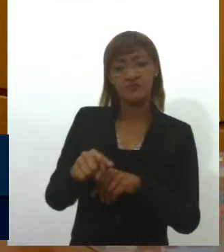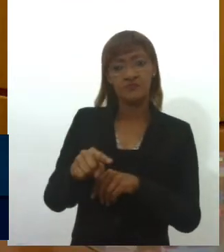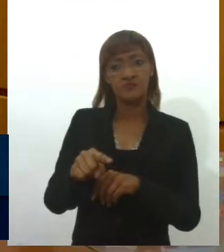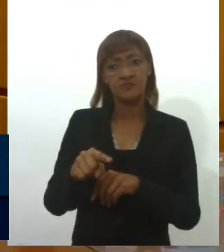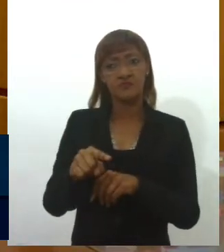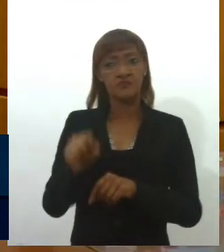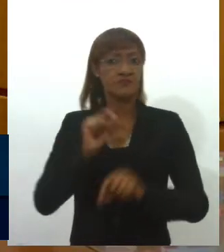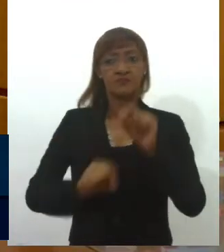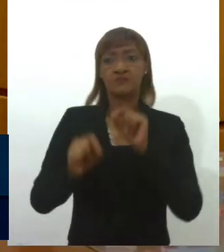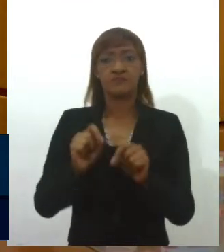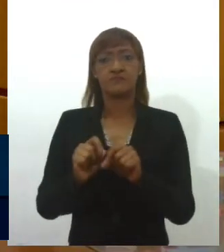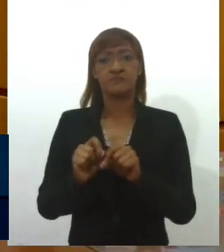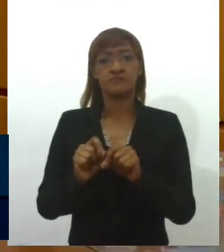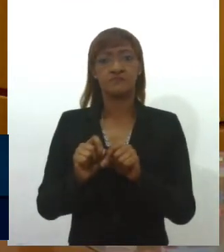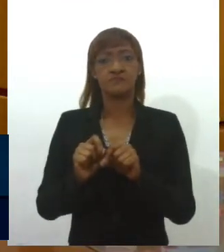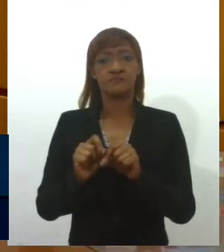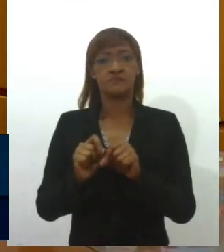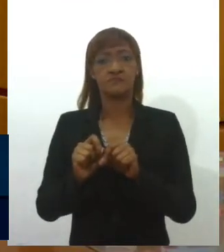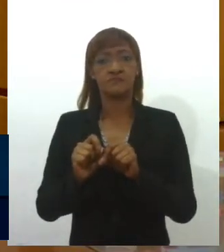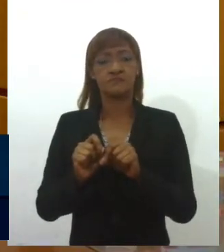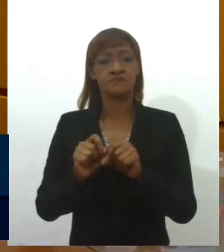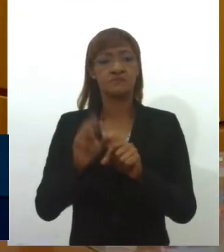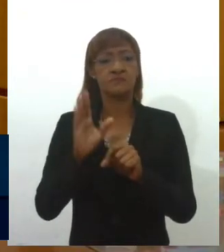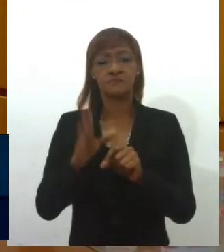que está atacando